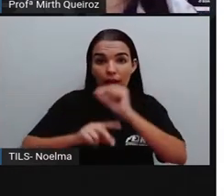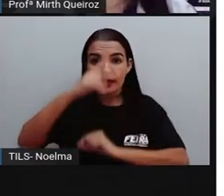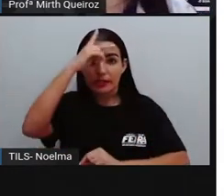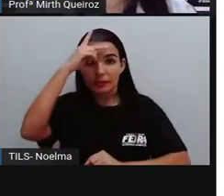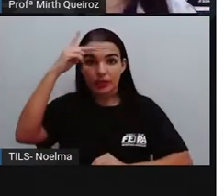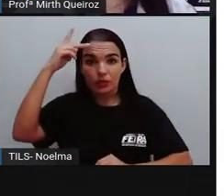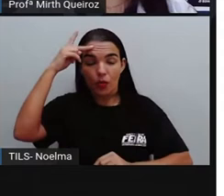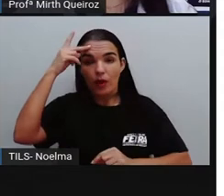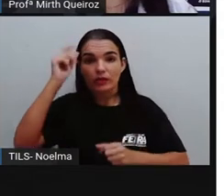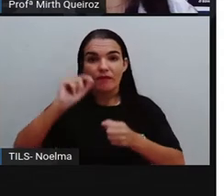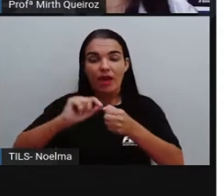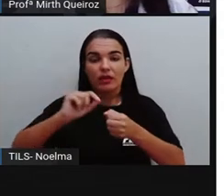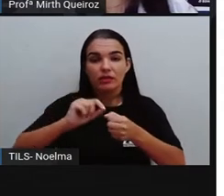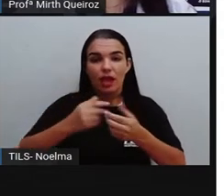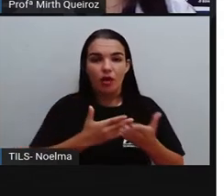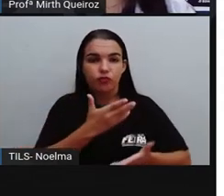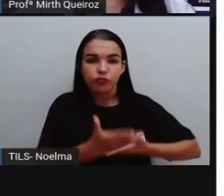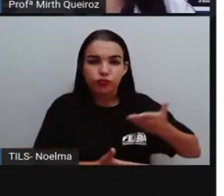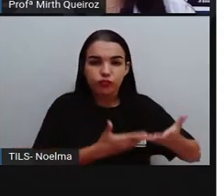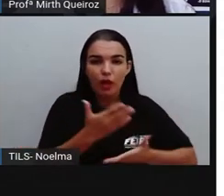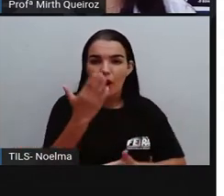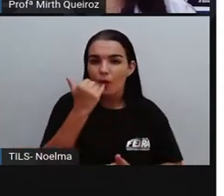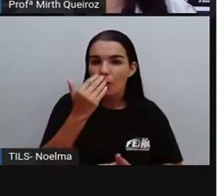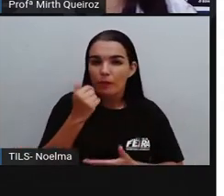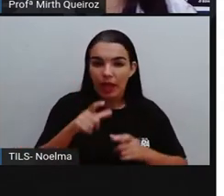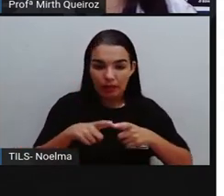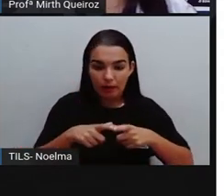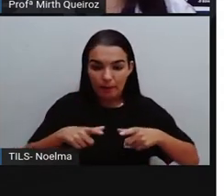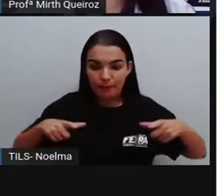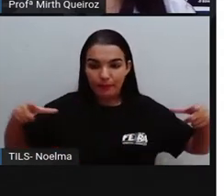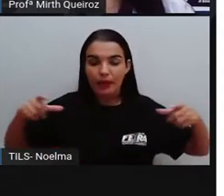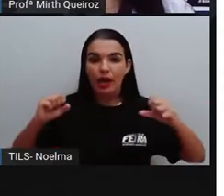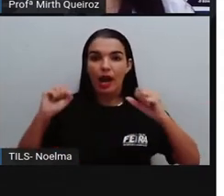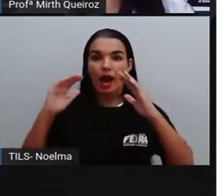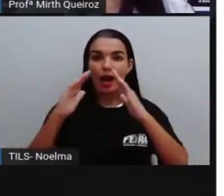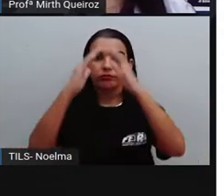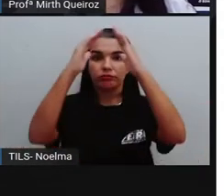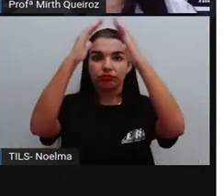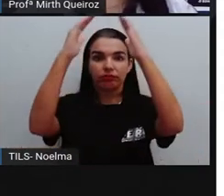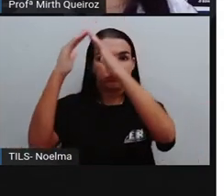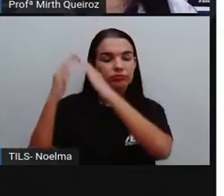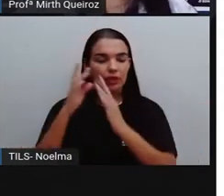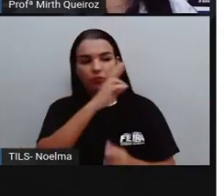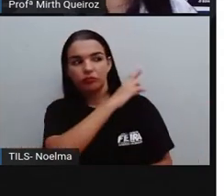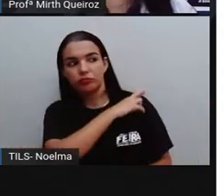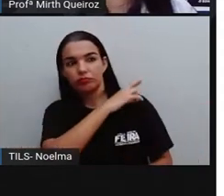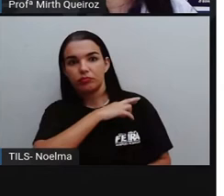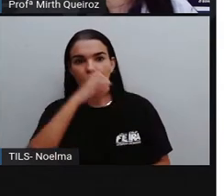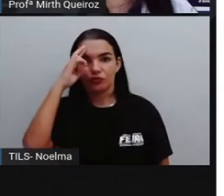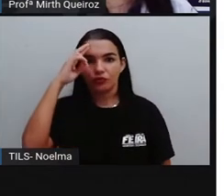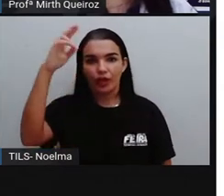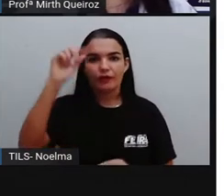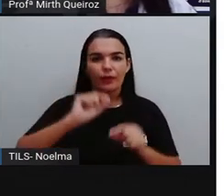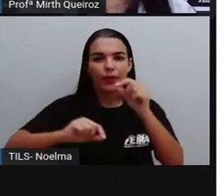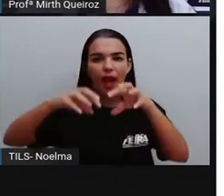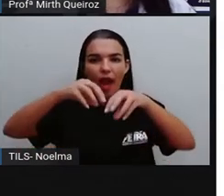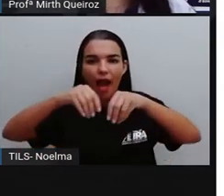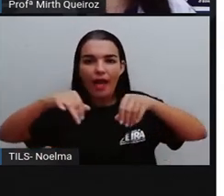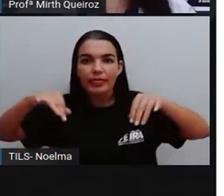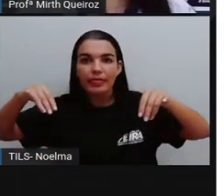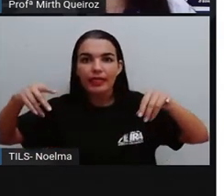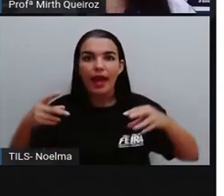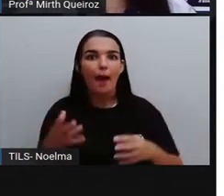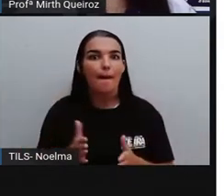servos que cultivavam a comida em imensas propriedades de senhores feudais, a terra passou a ser a coisa